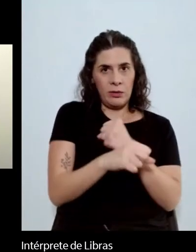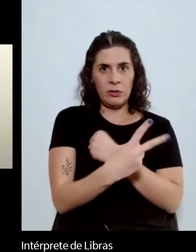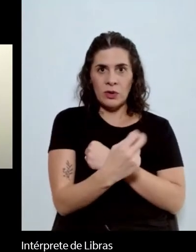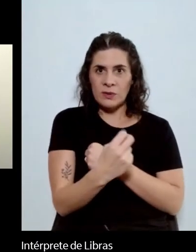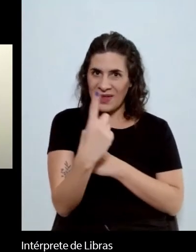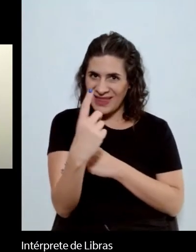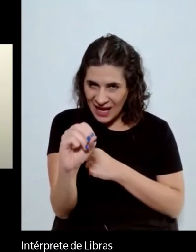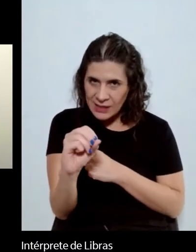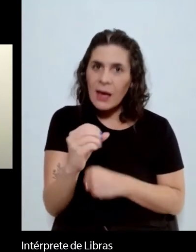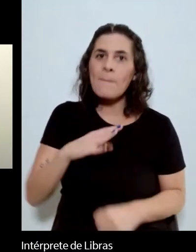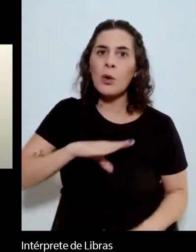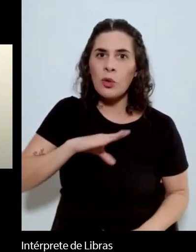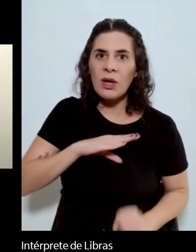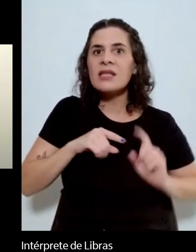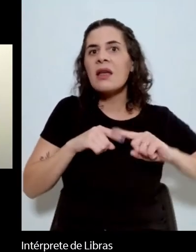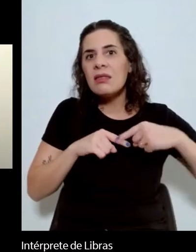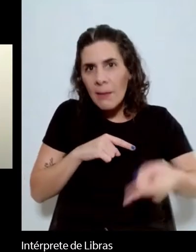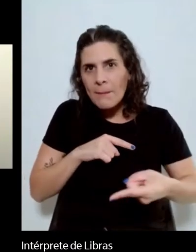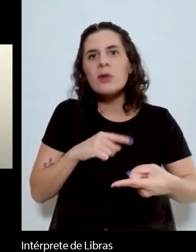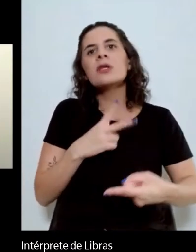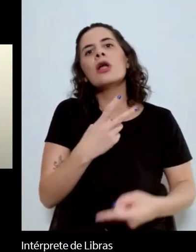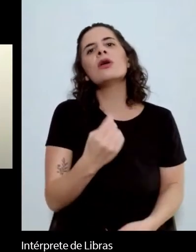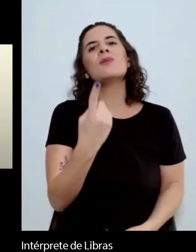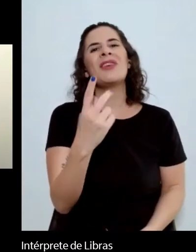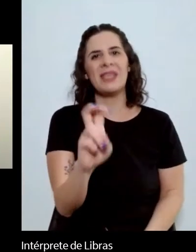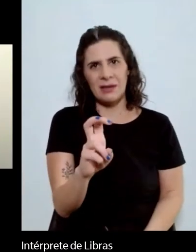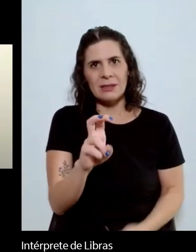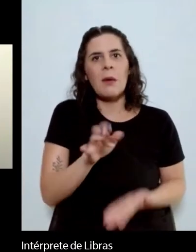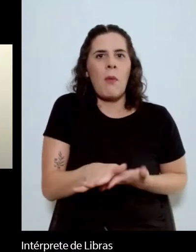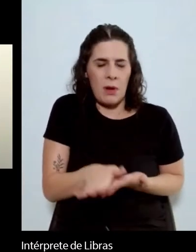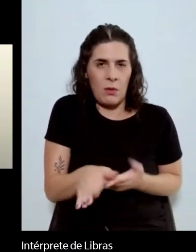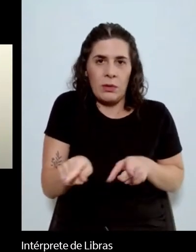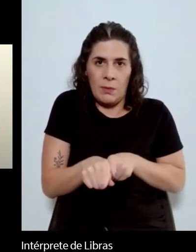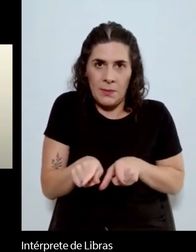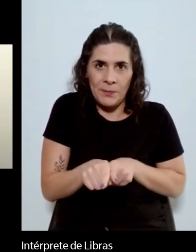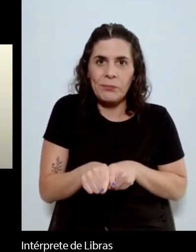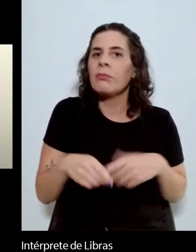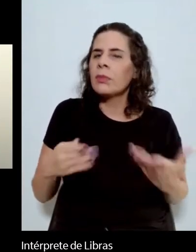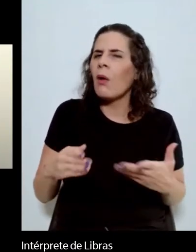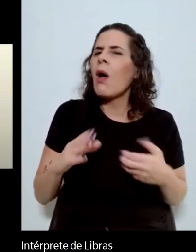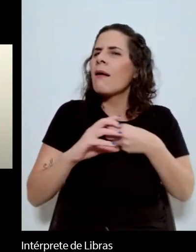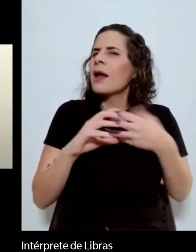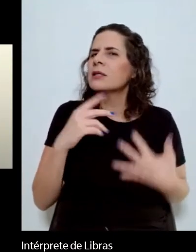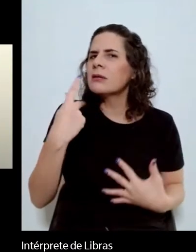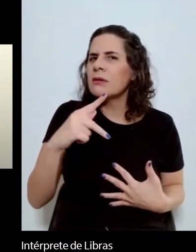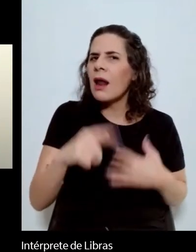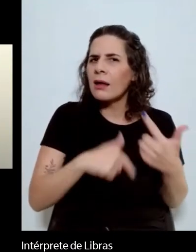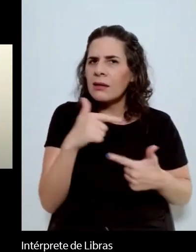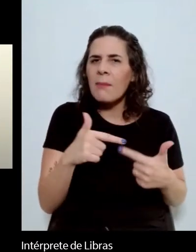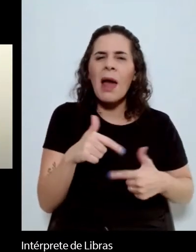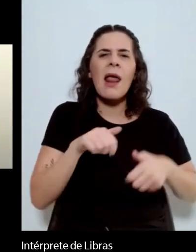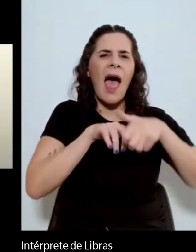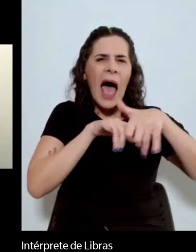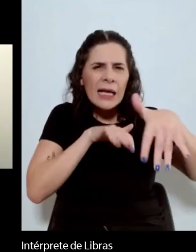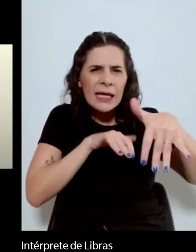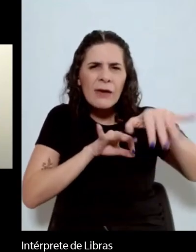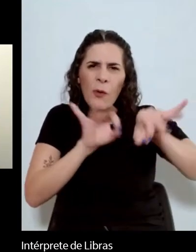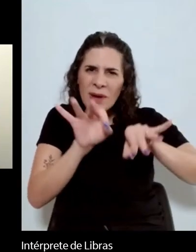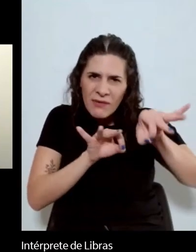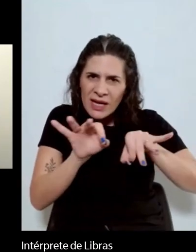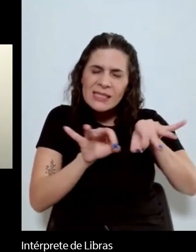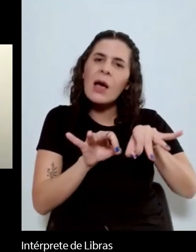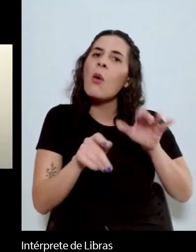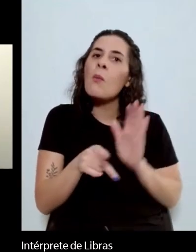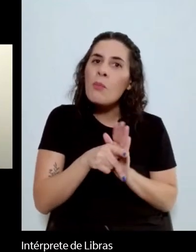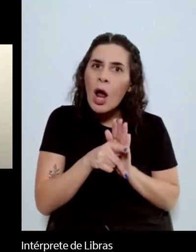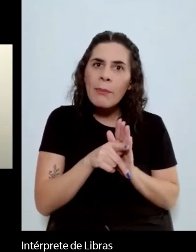em 2015. E também como parte do trabalho característico da Ana Cláudia Suriani, trabalhar com arquivo de preparar edições genéticas, uma